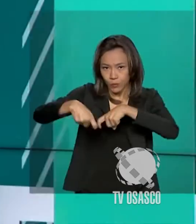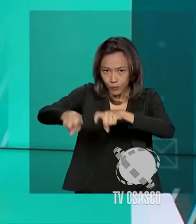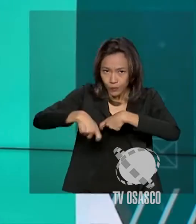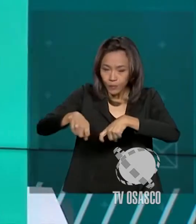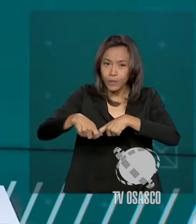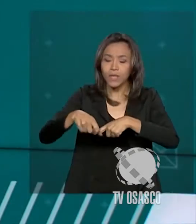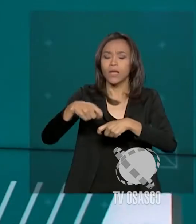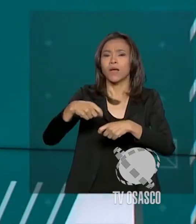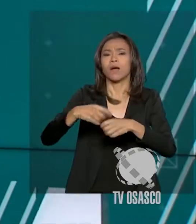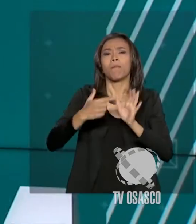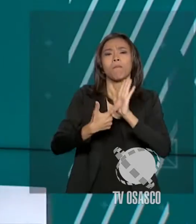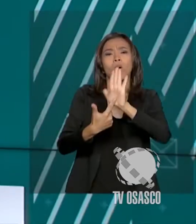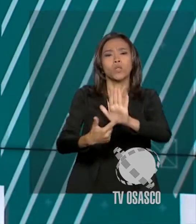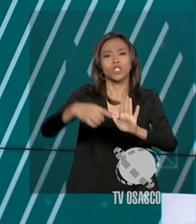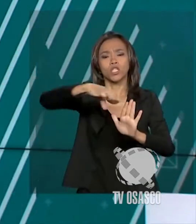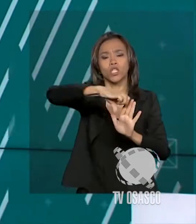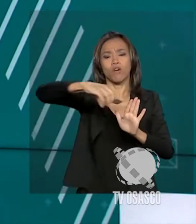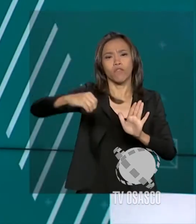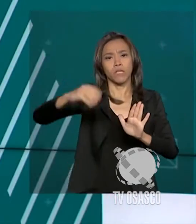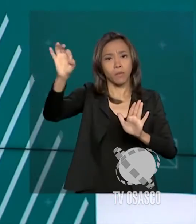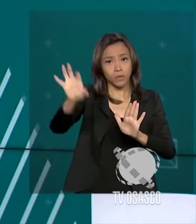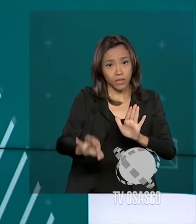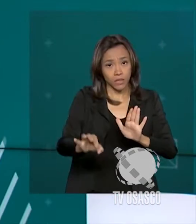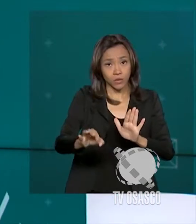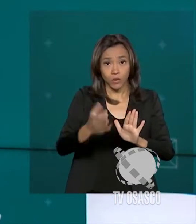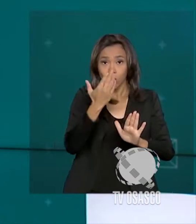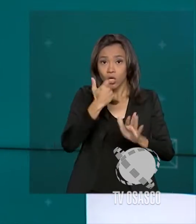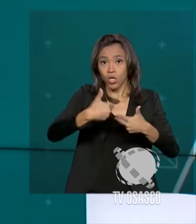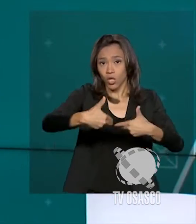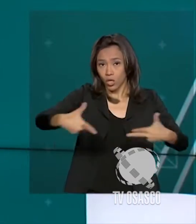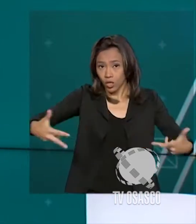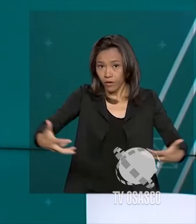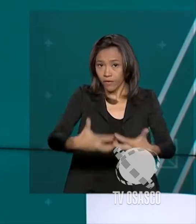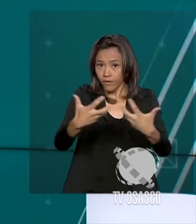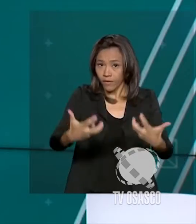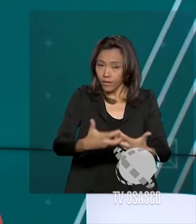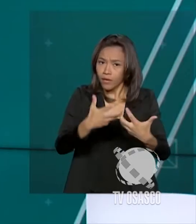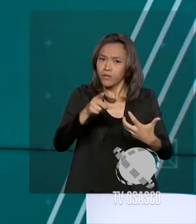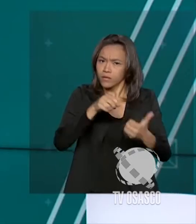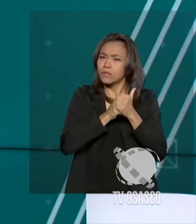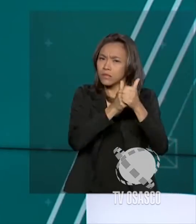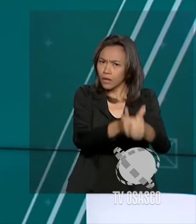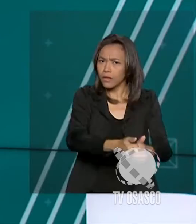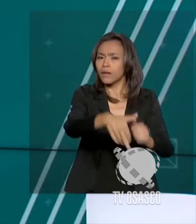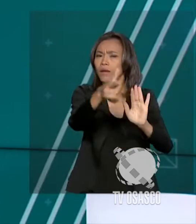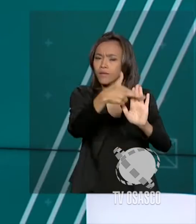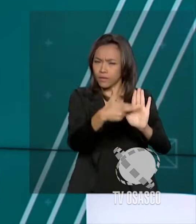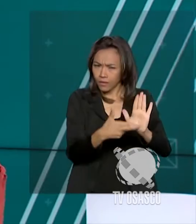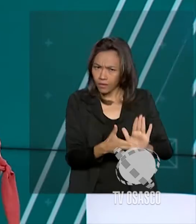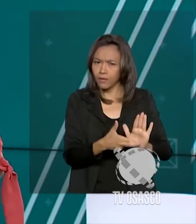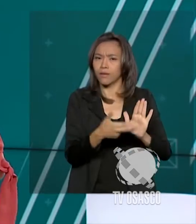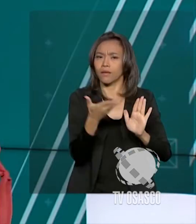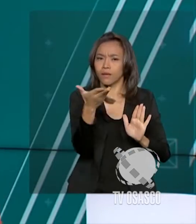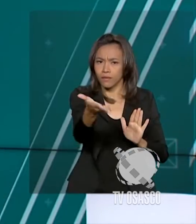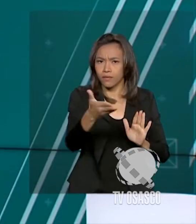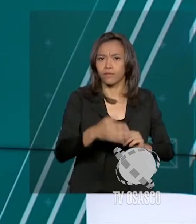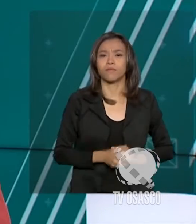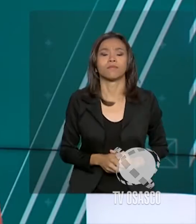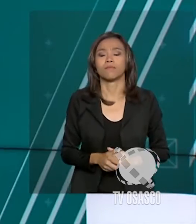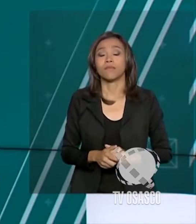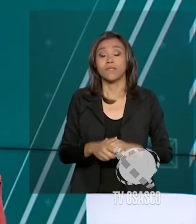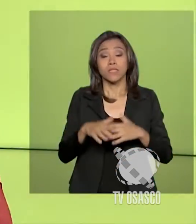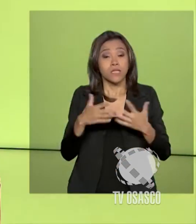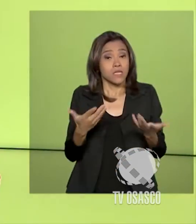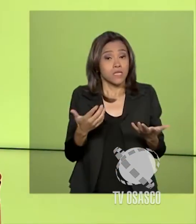90% dos produtos de origem vegetal estão dentro do nível de conformidade para resíduos e contaminantes.